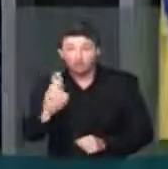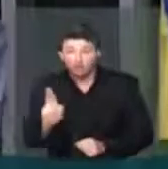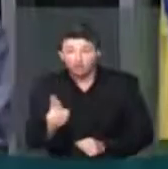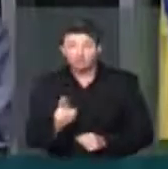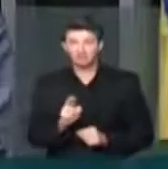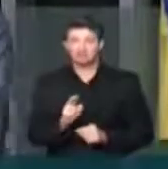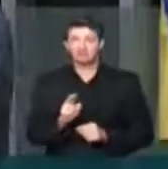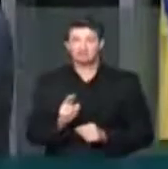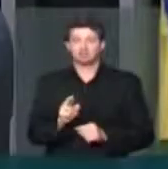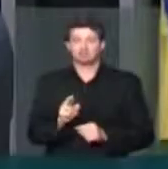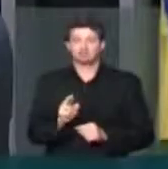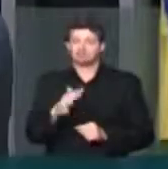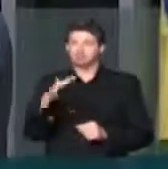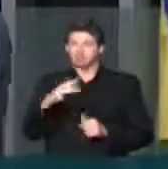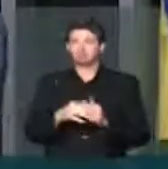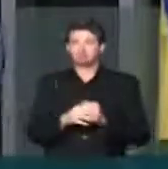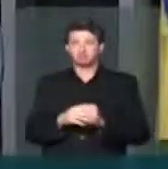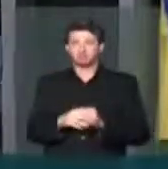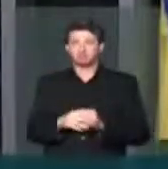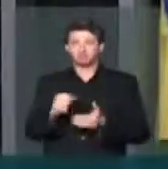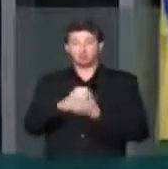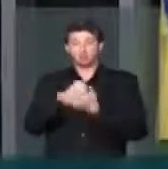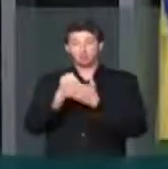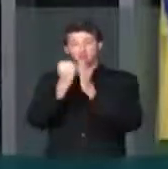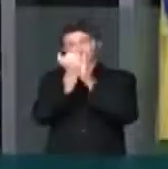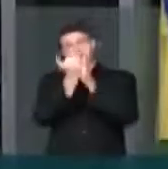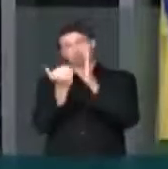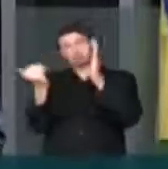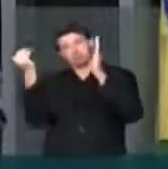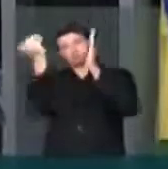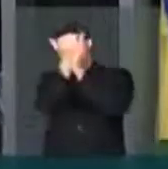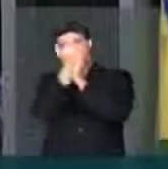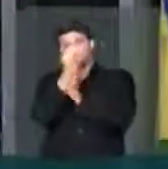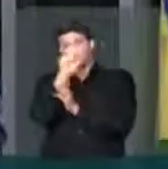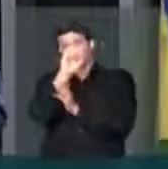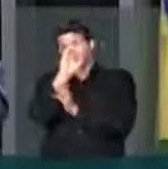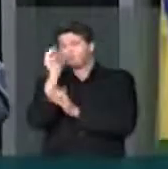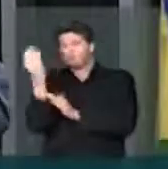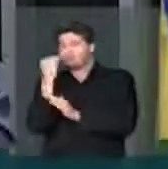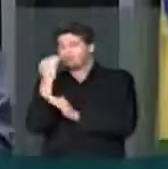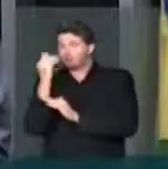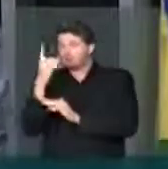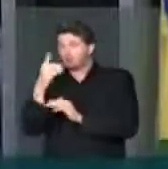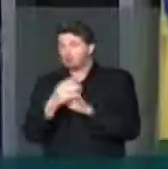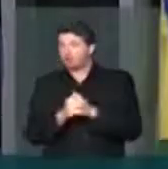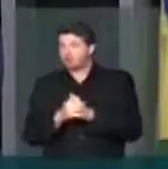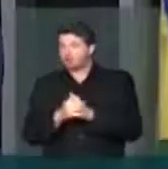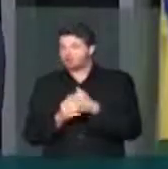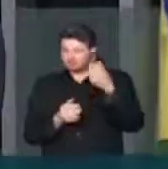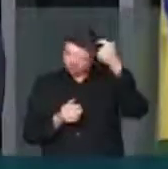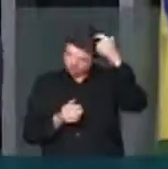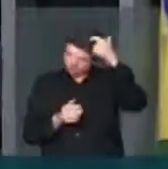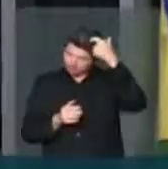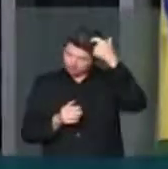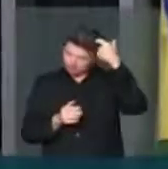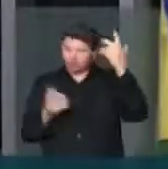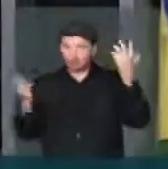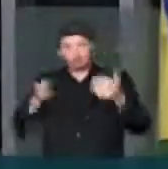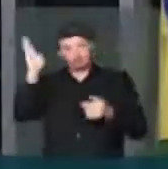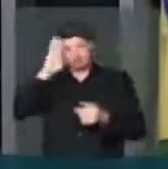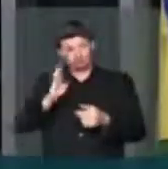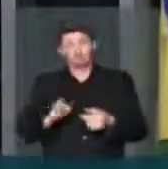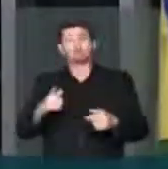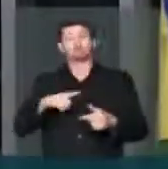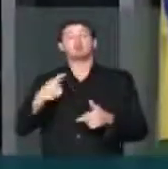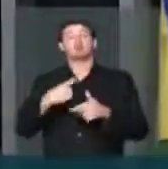reais, no mínimo, com contratos acima de 80 bilhões de dólares. Agora o Brasil inteiro